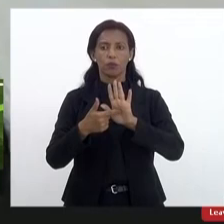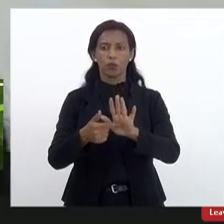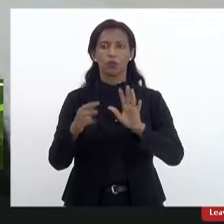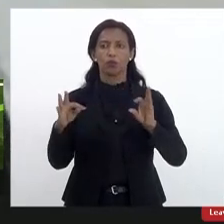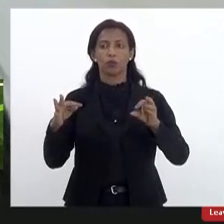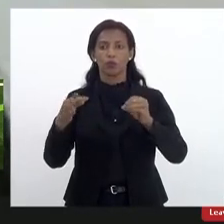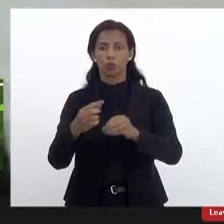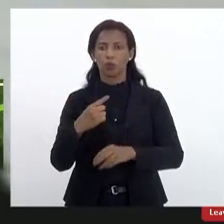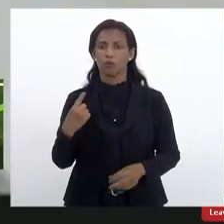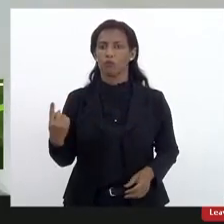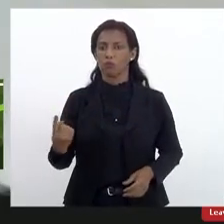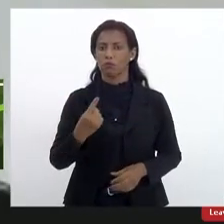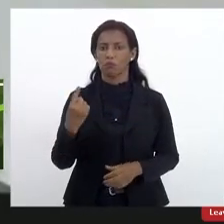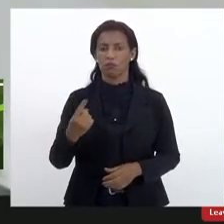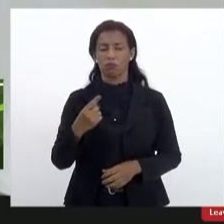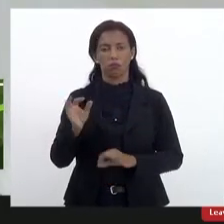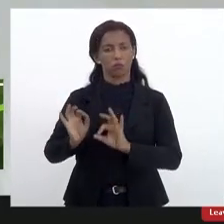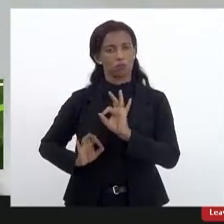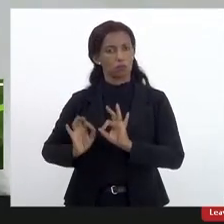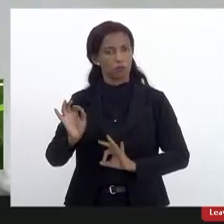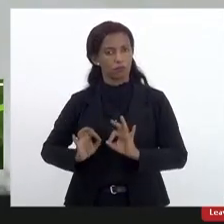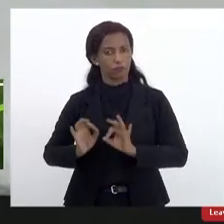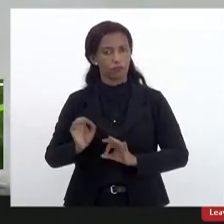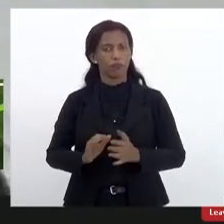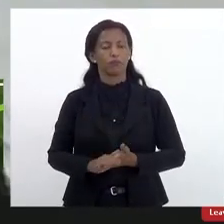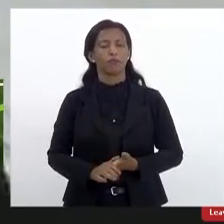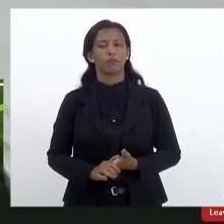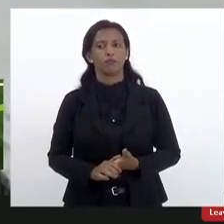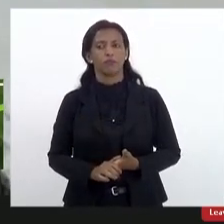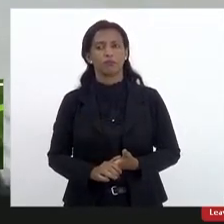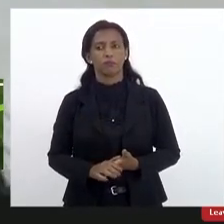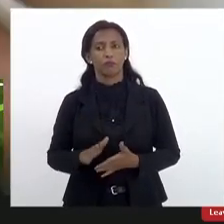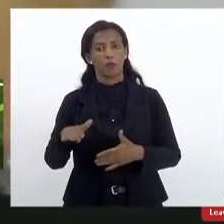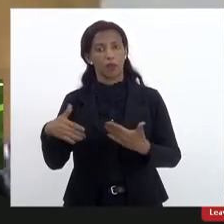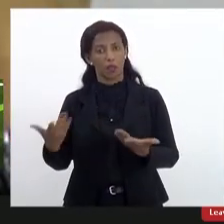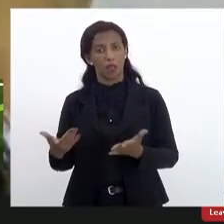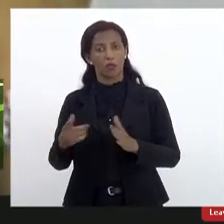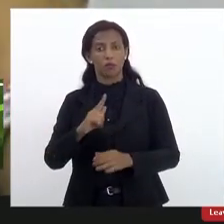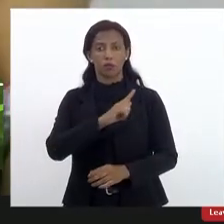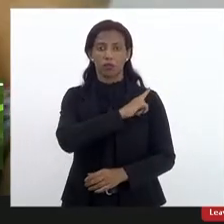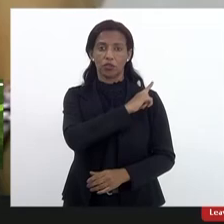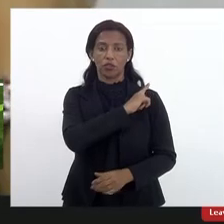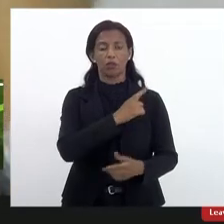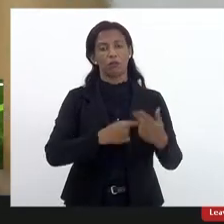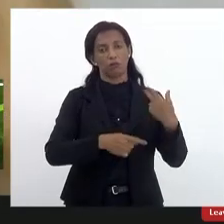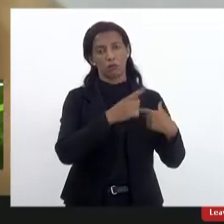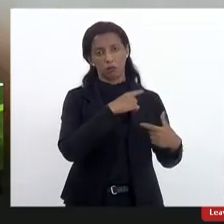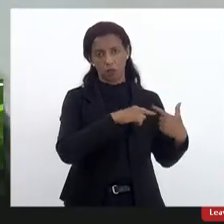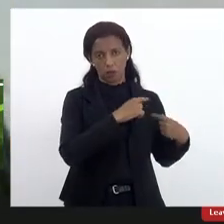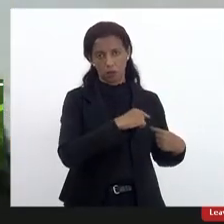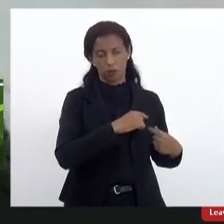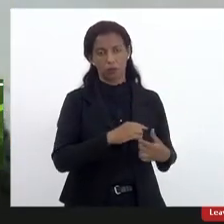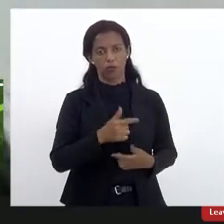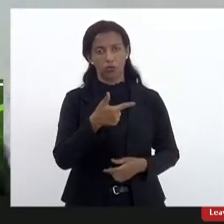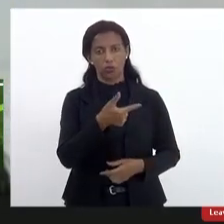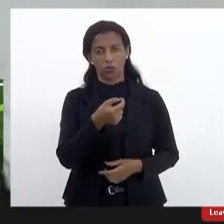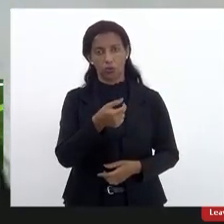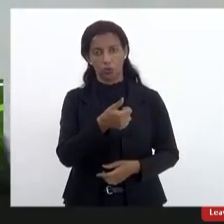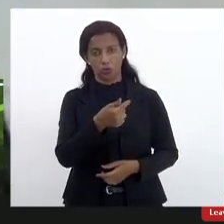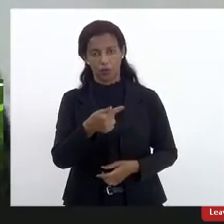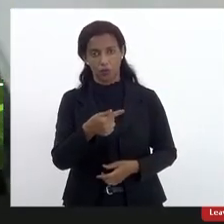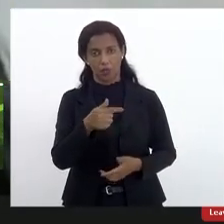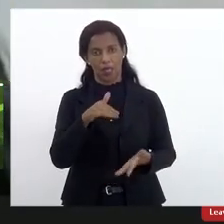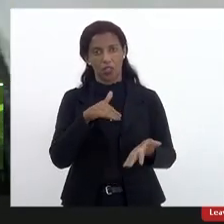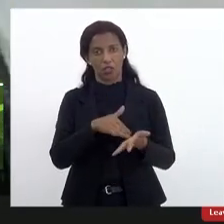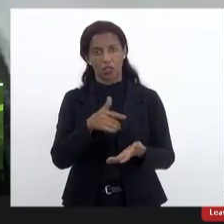todas as nossas realizações então apresentamos tanto da gestão anterior de 2017 a